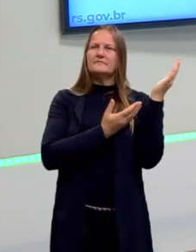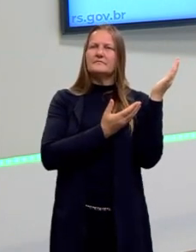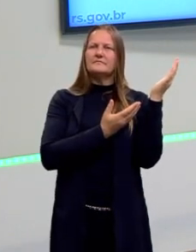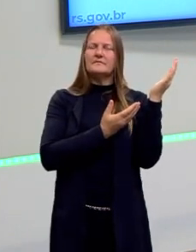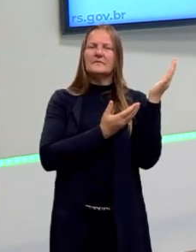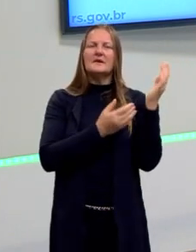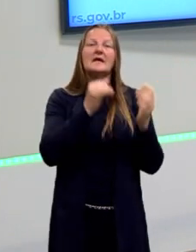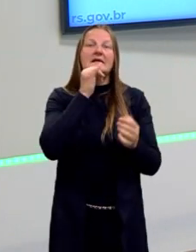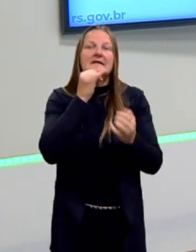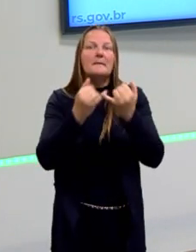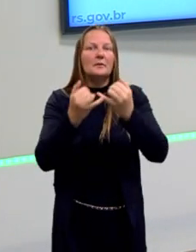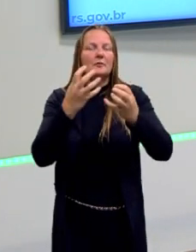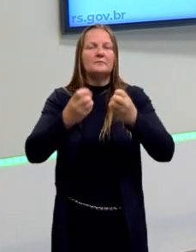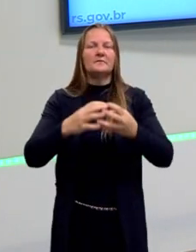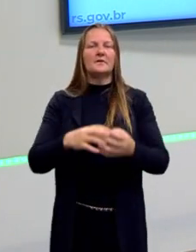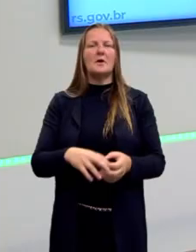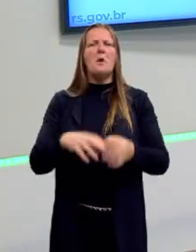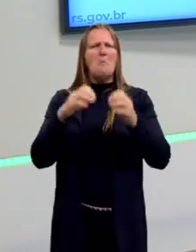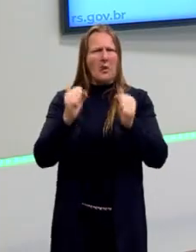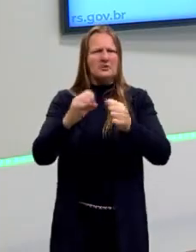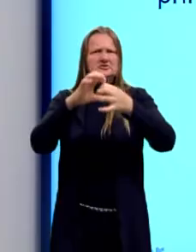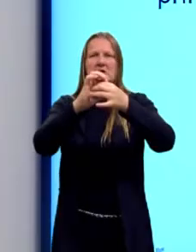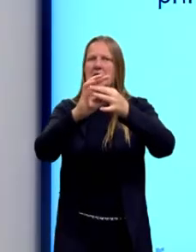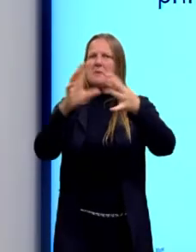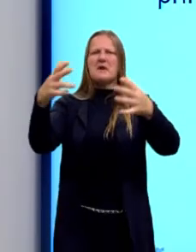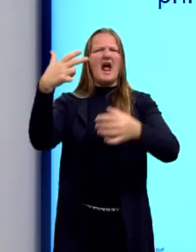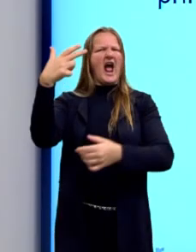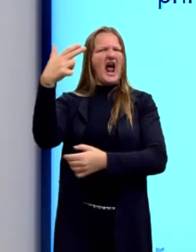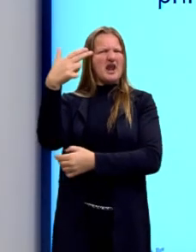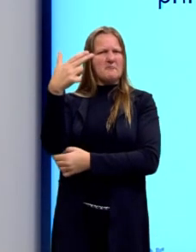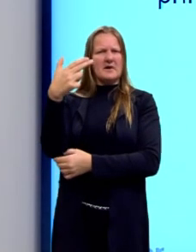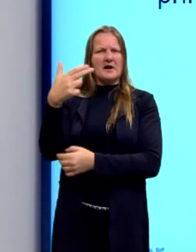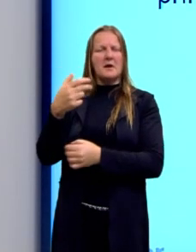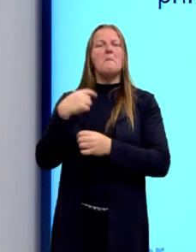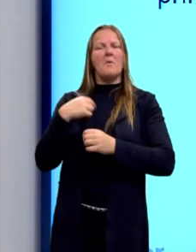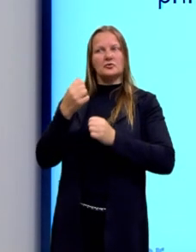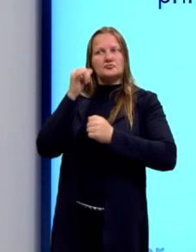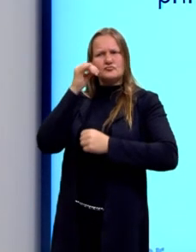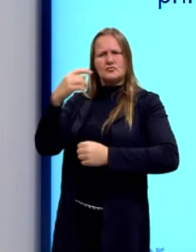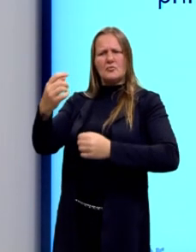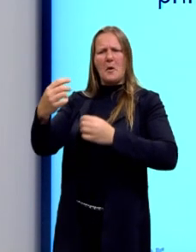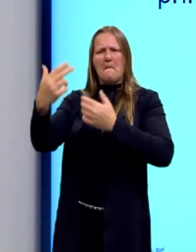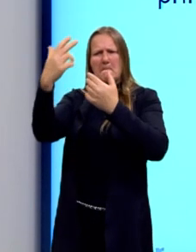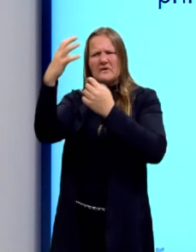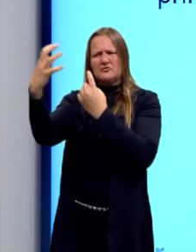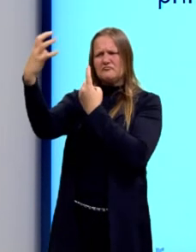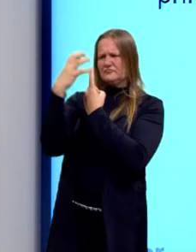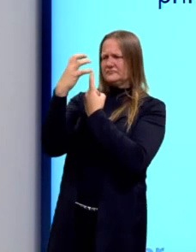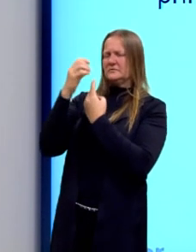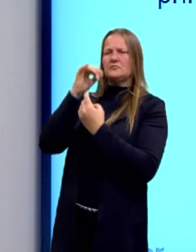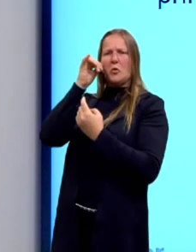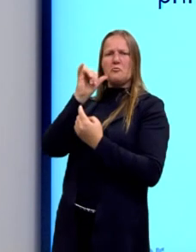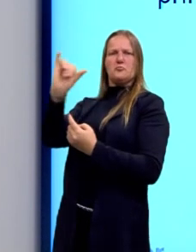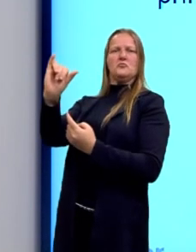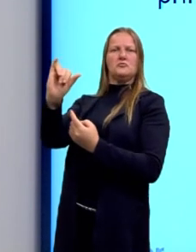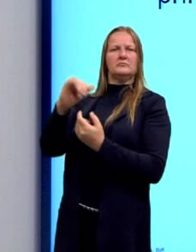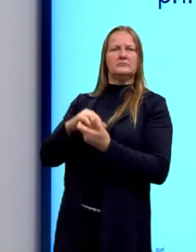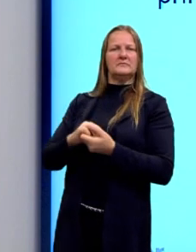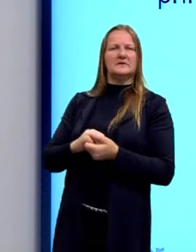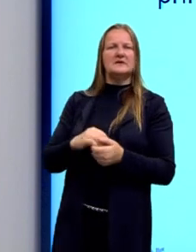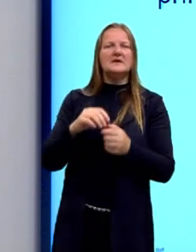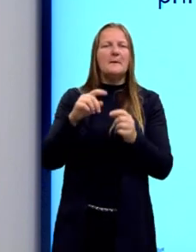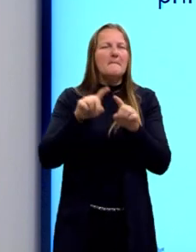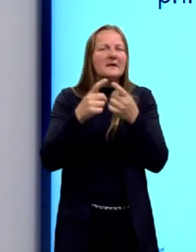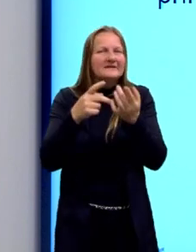para a defesa pessoal. ele contém elementos que nos parecem ser verdadeiros, mas será que é só